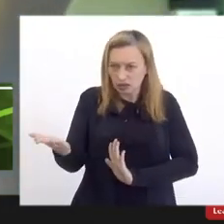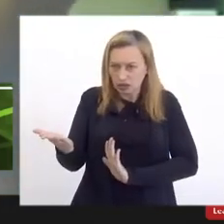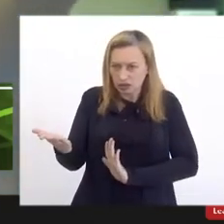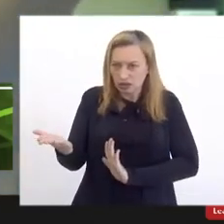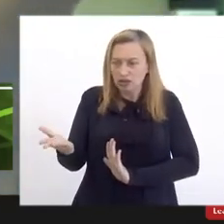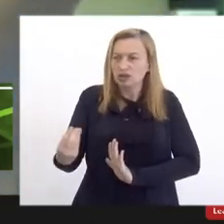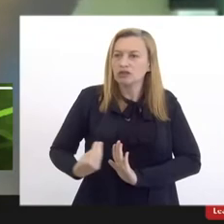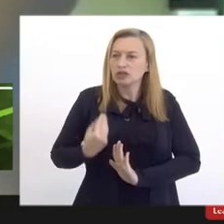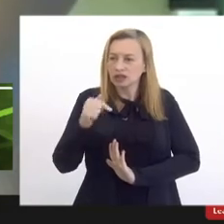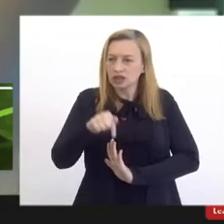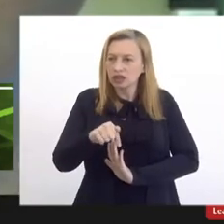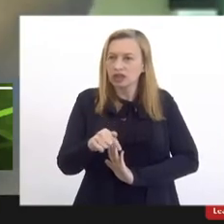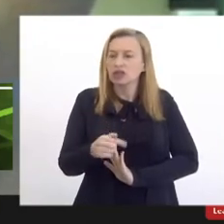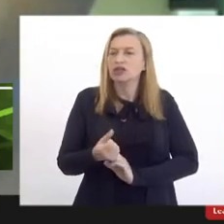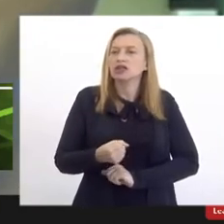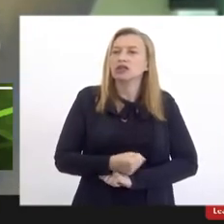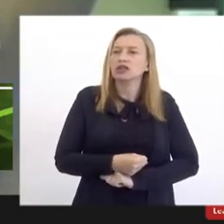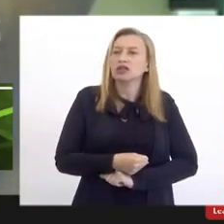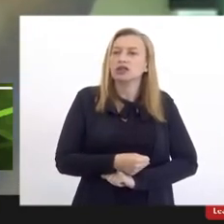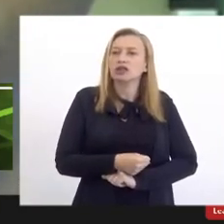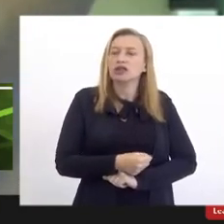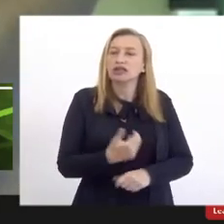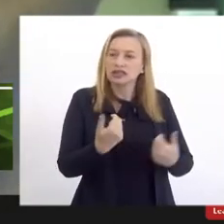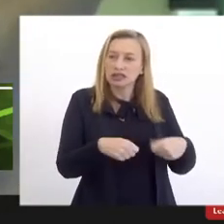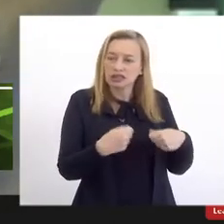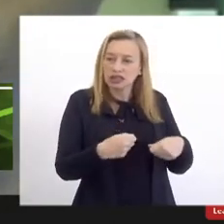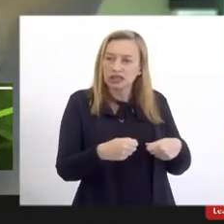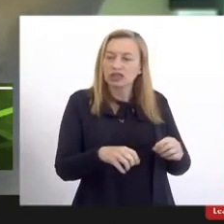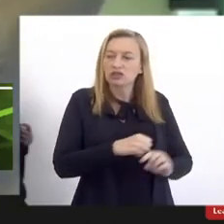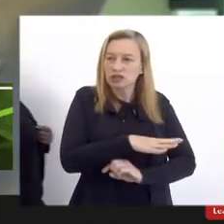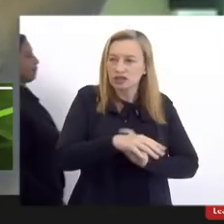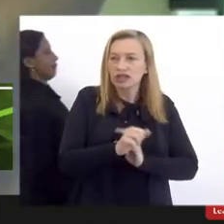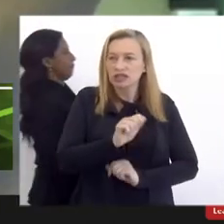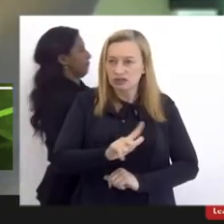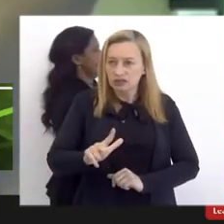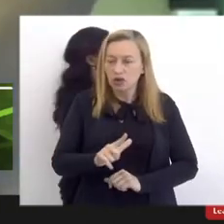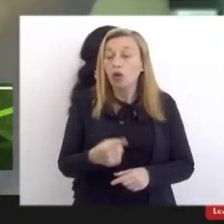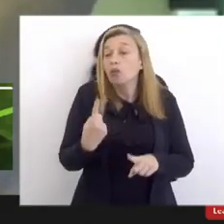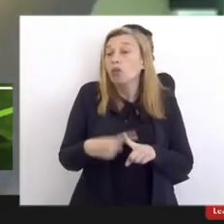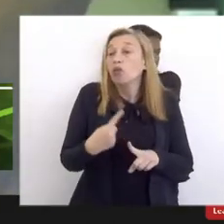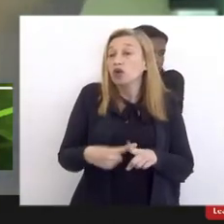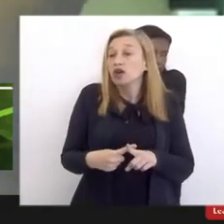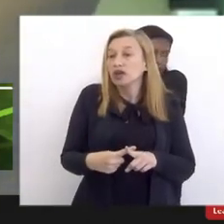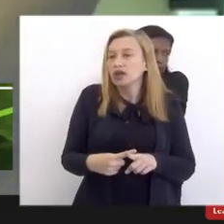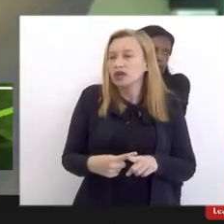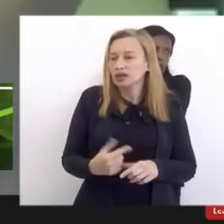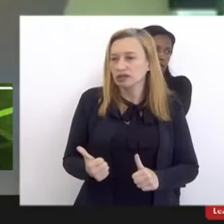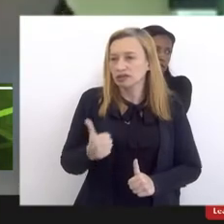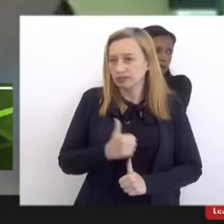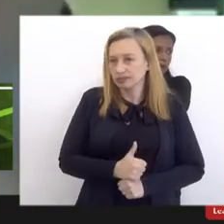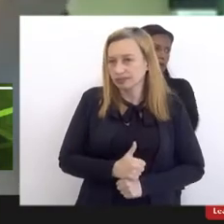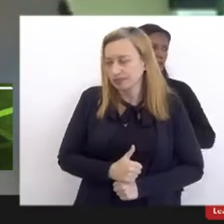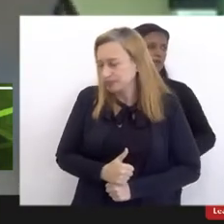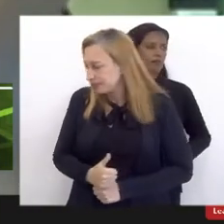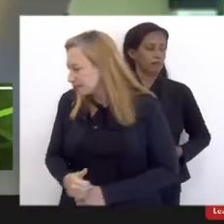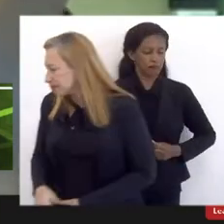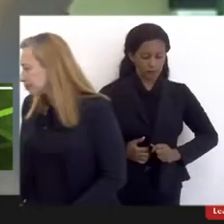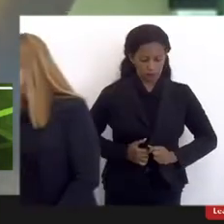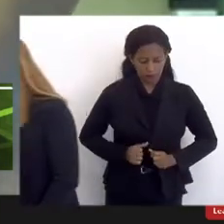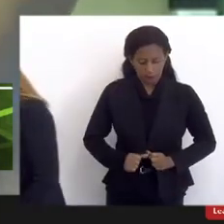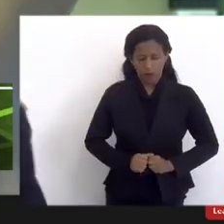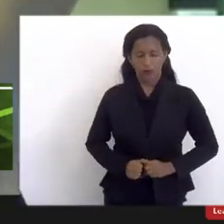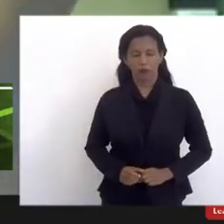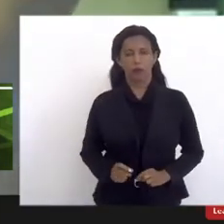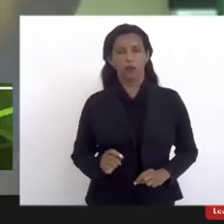sociedade civil, as demandas da sociedade civil. Porque o que mais a sociedade